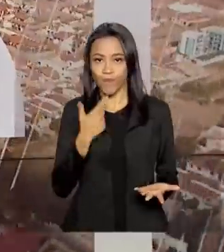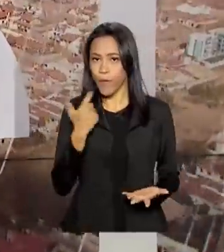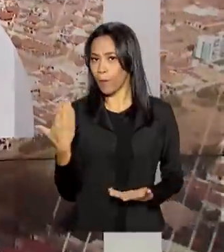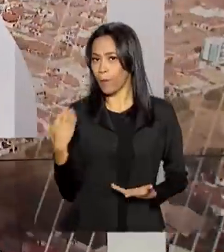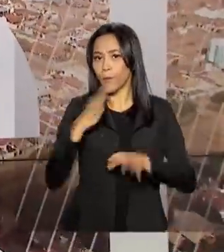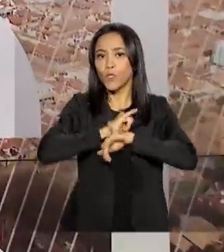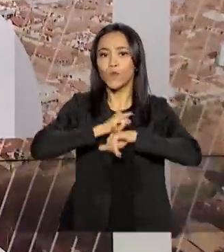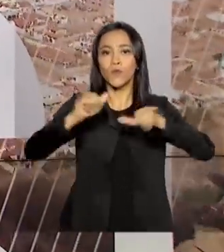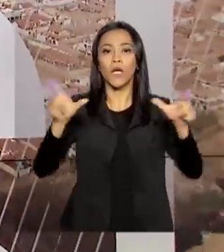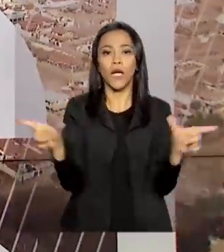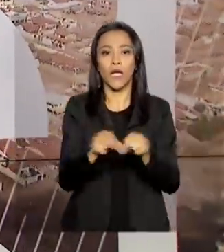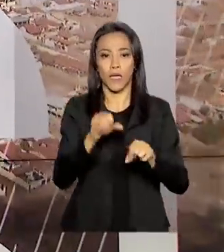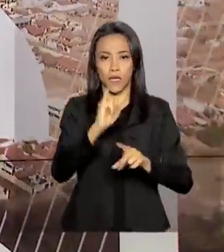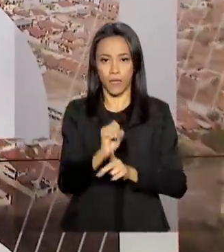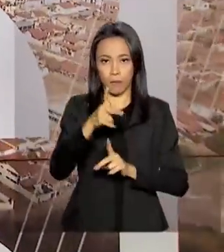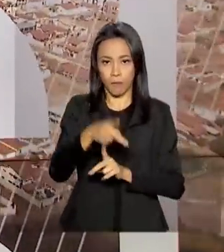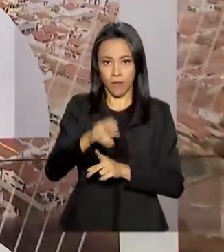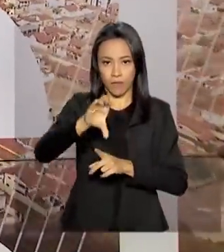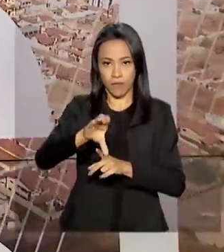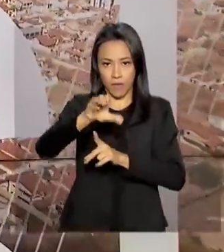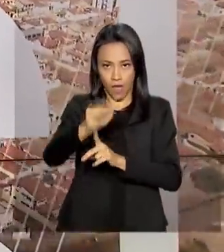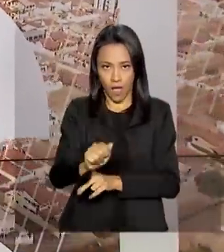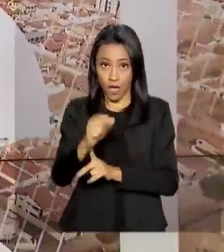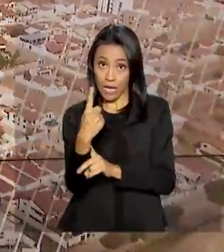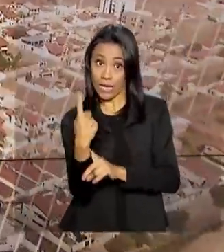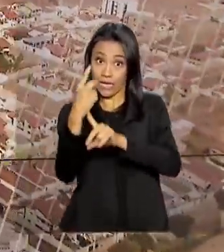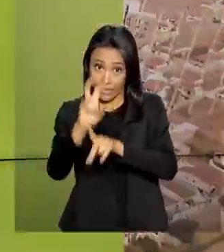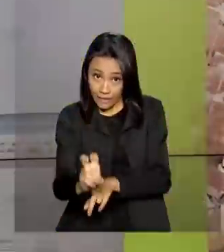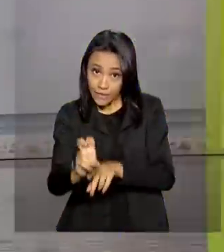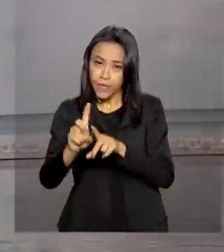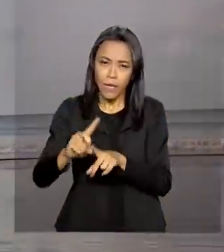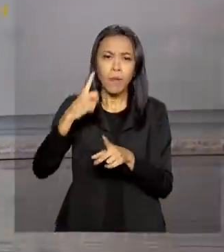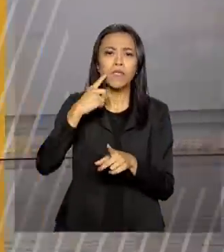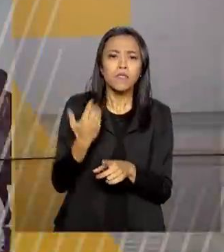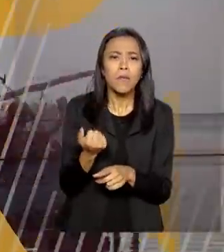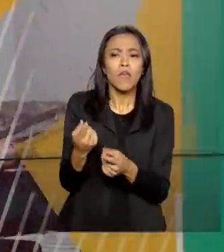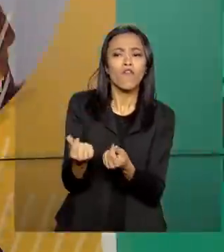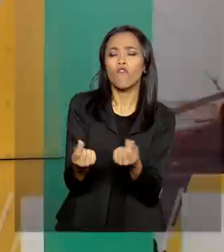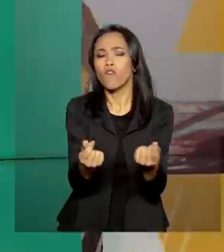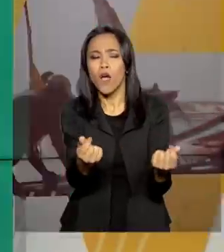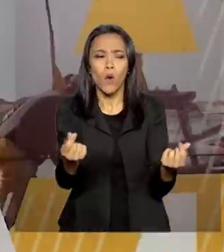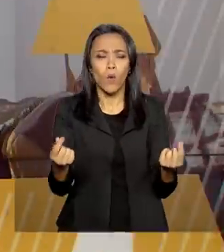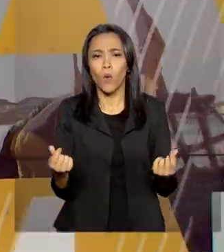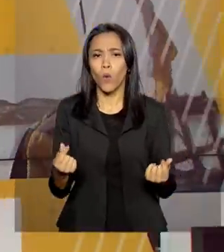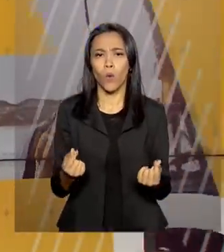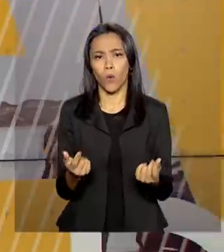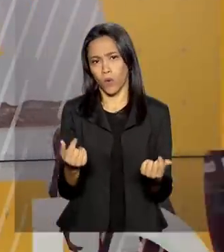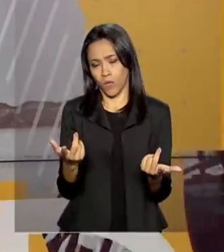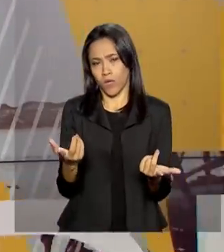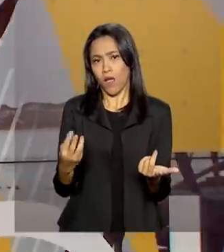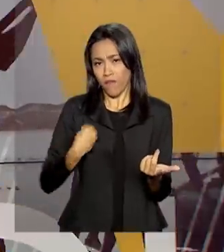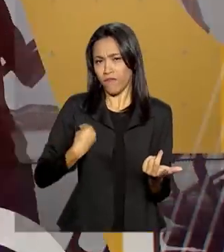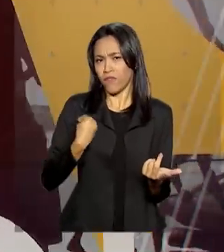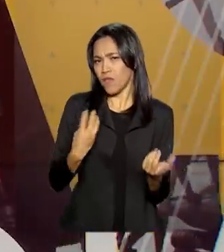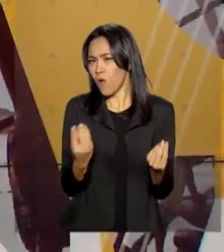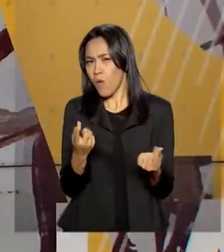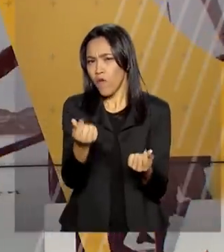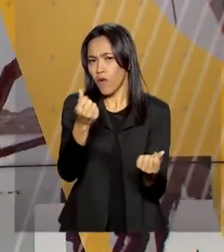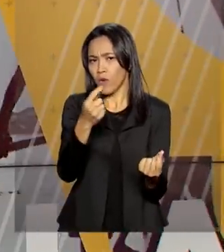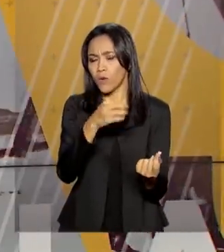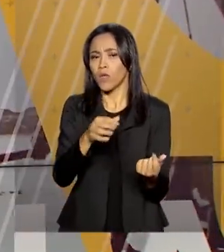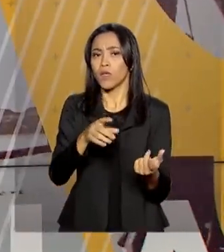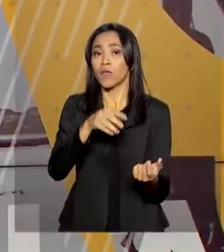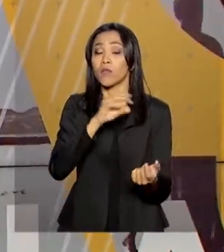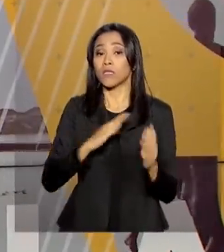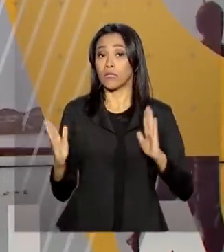agora há pouco o IPCA 15, que é o Índice Nacional de Preços ao Consumidor Amplo, que mede o custo de vida das famílias brasileiras, com renda mensal